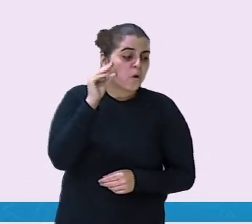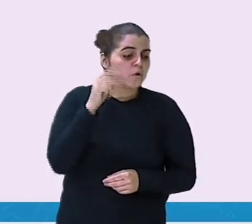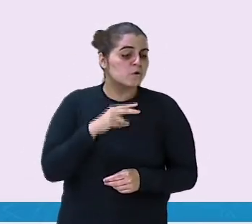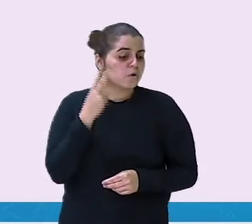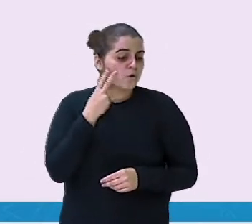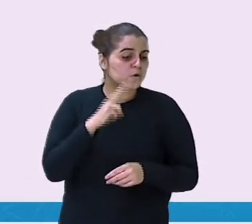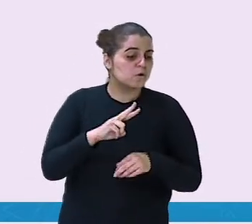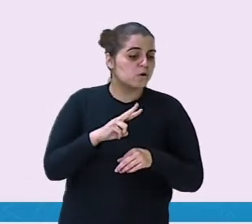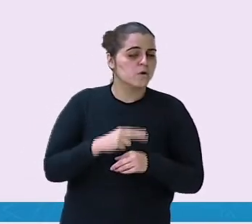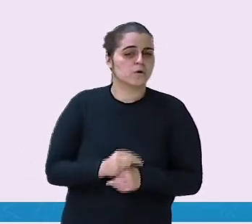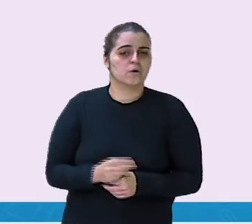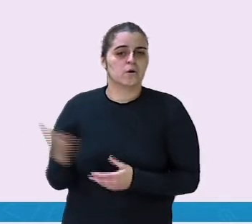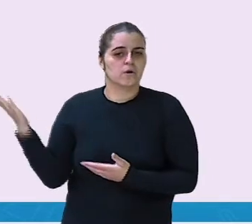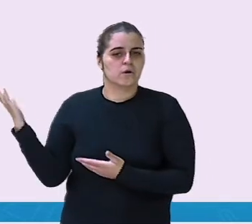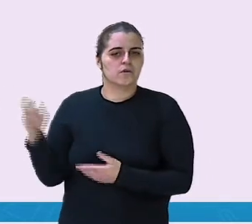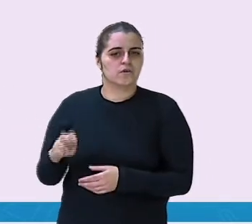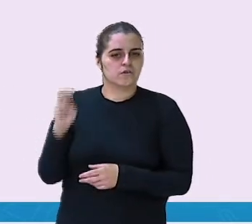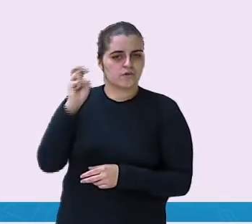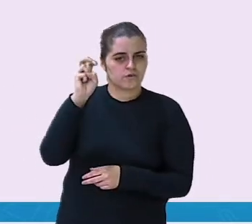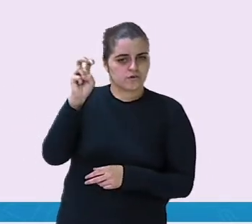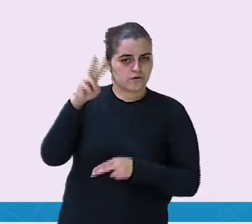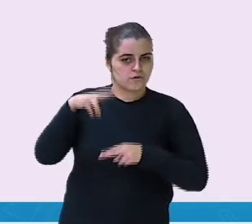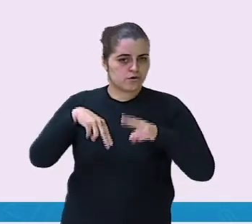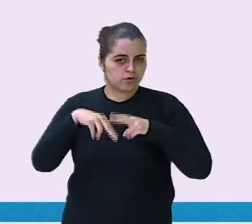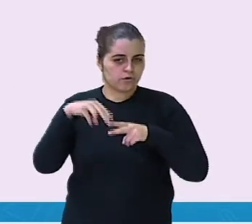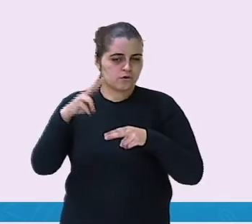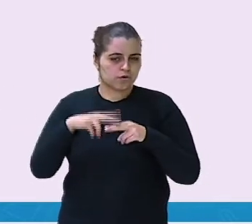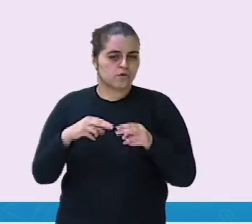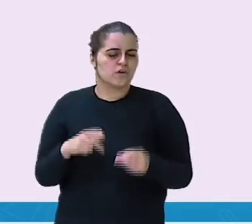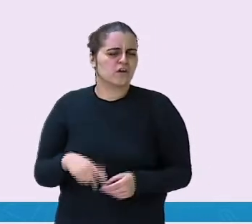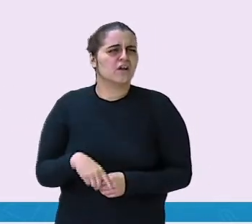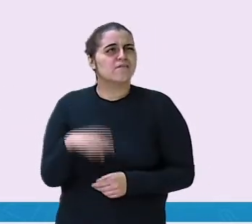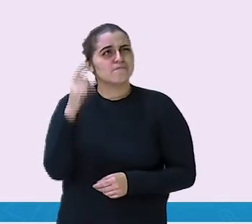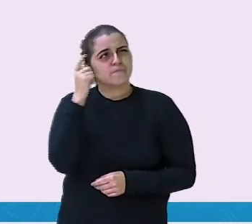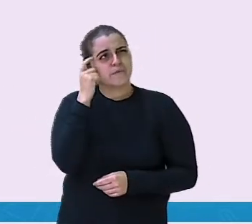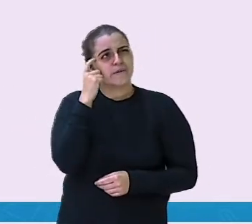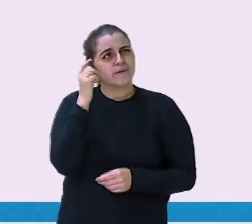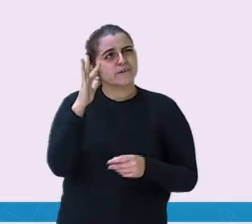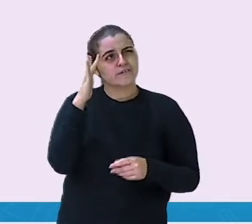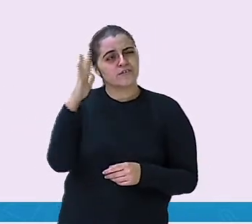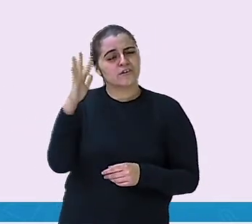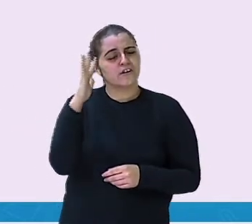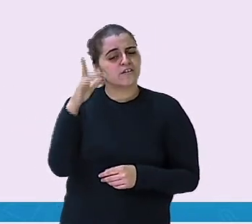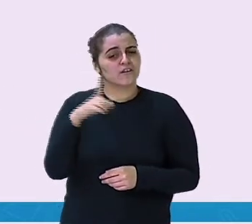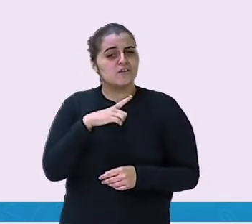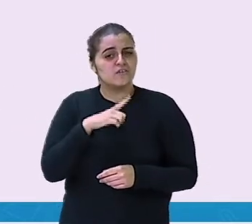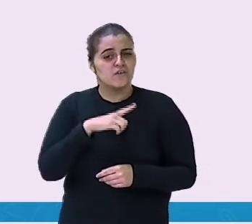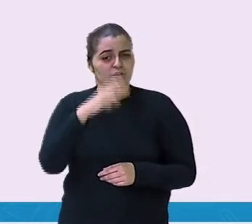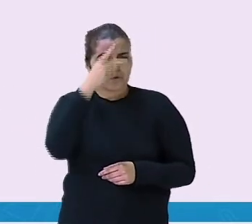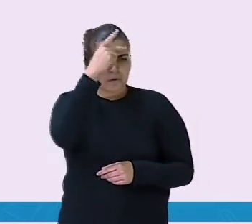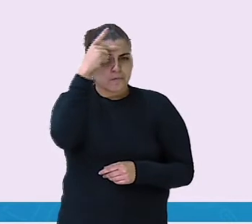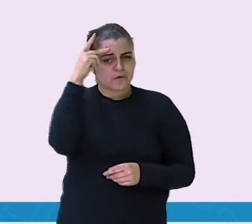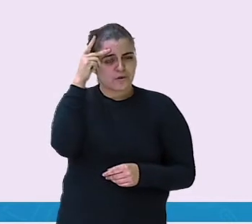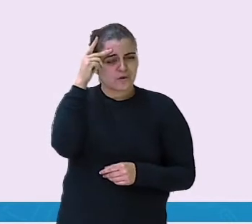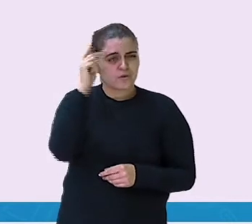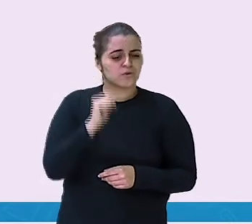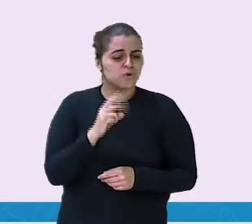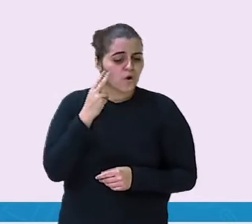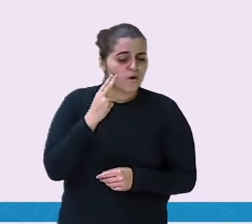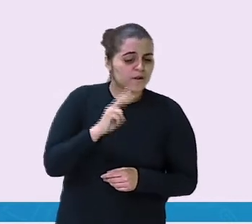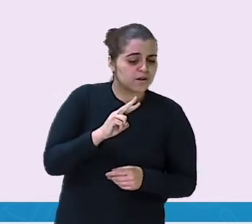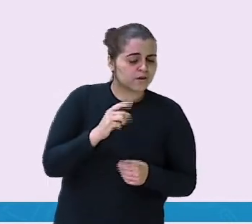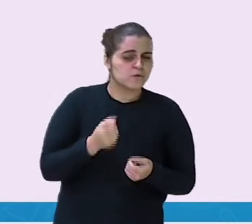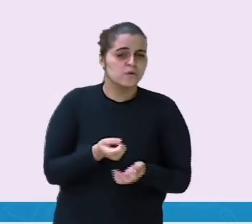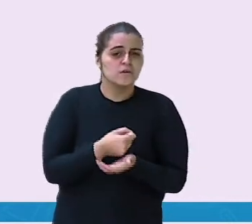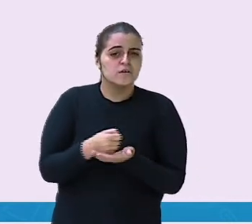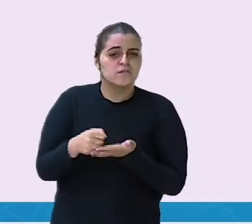escreveu, né? Que foi no dia 5 de junho. Ele achava que tinha alguém espionando na hora que ele estava escrevendo